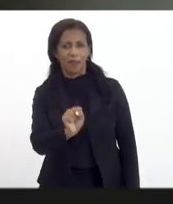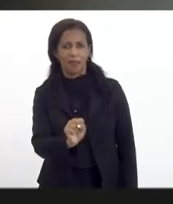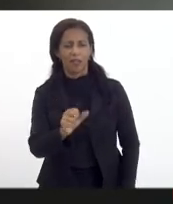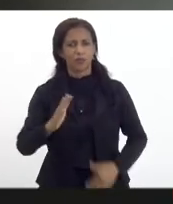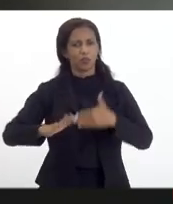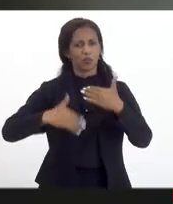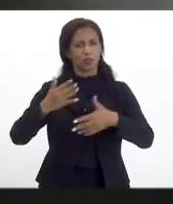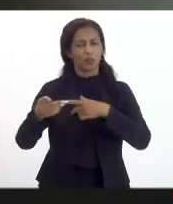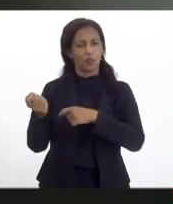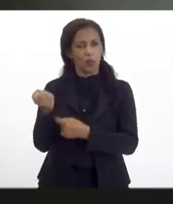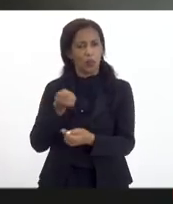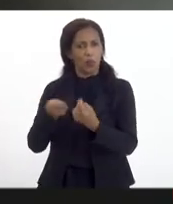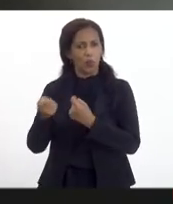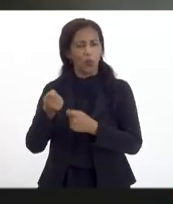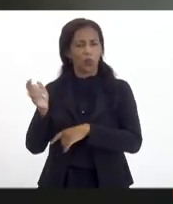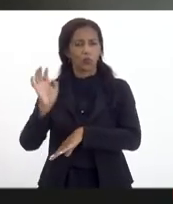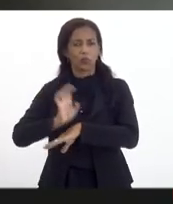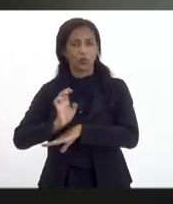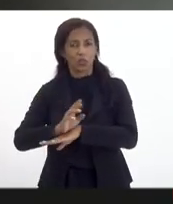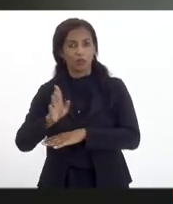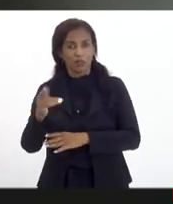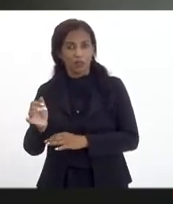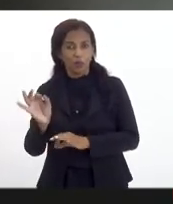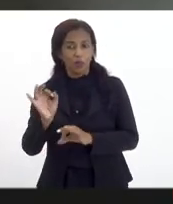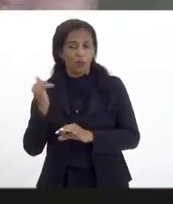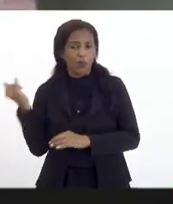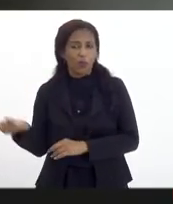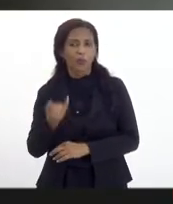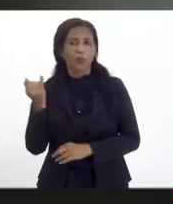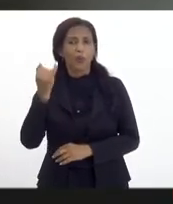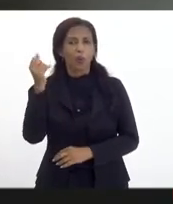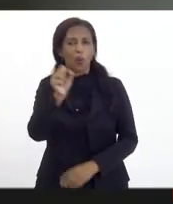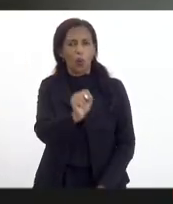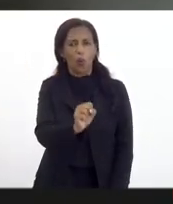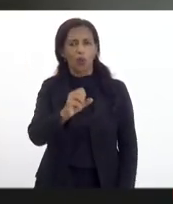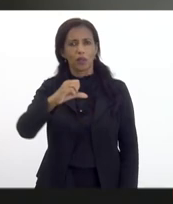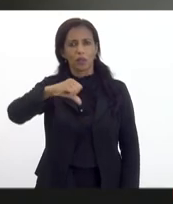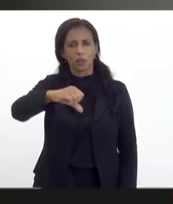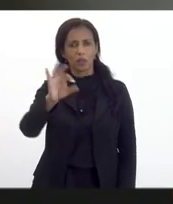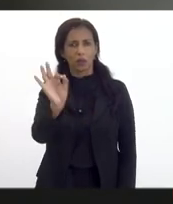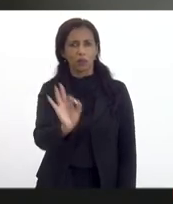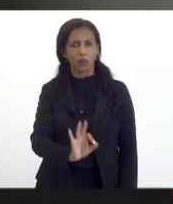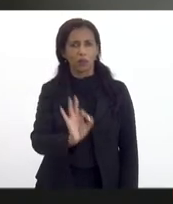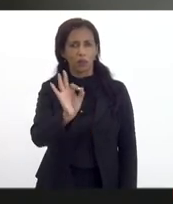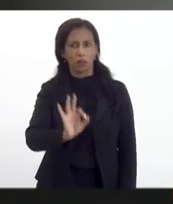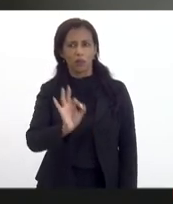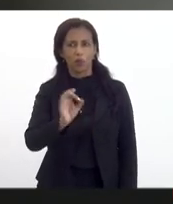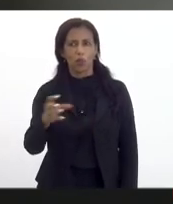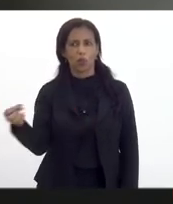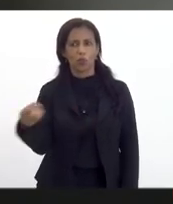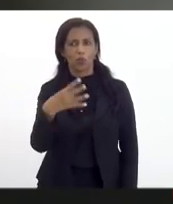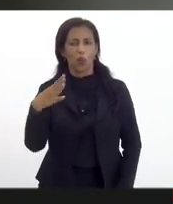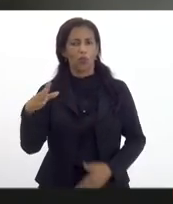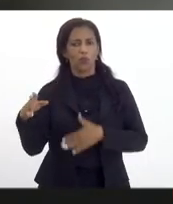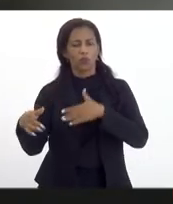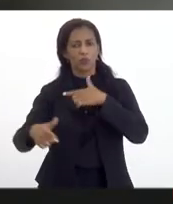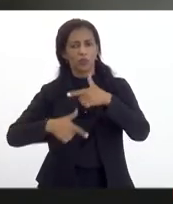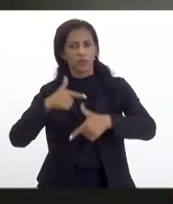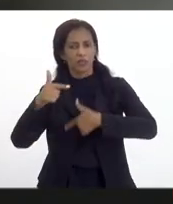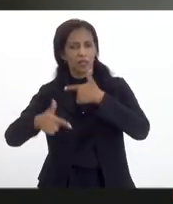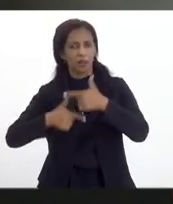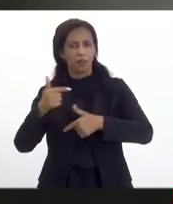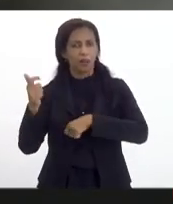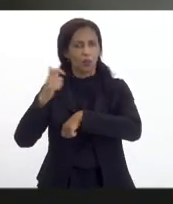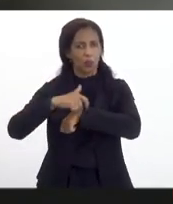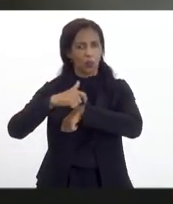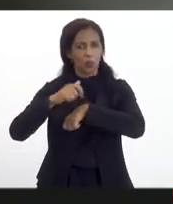do Estado do Rio de Janeiro, que foram responsáveis, presidente, por 89% dos novos empregos criados no período da